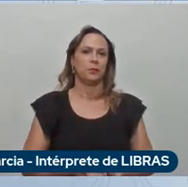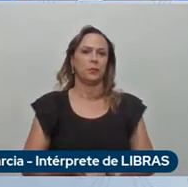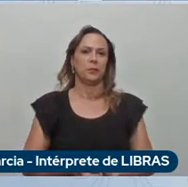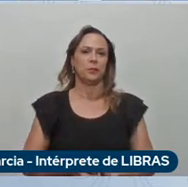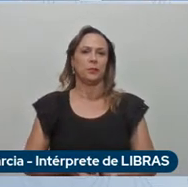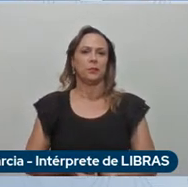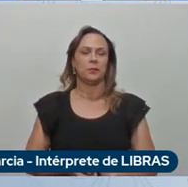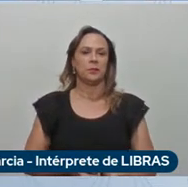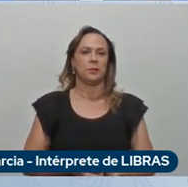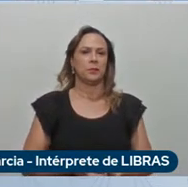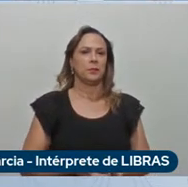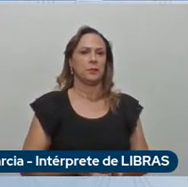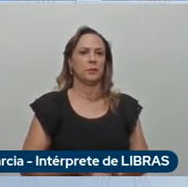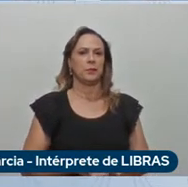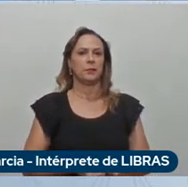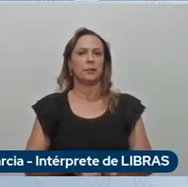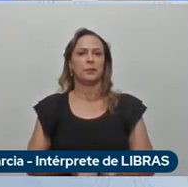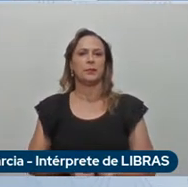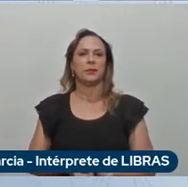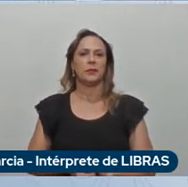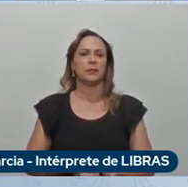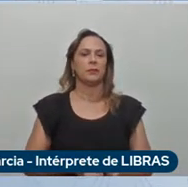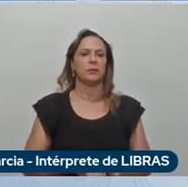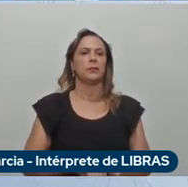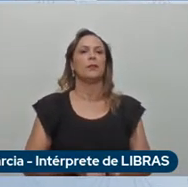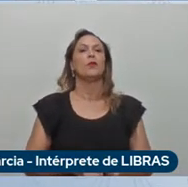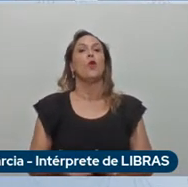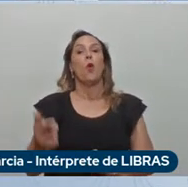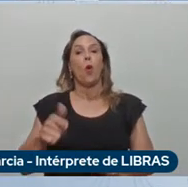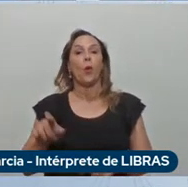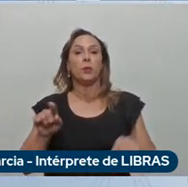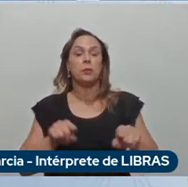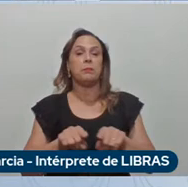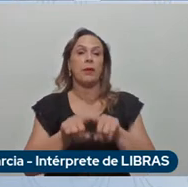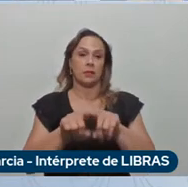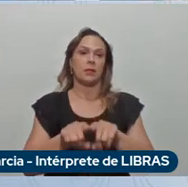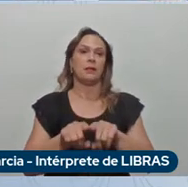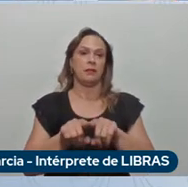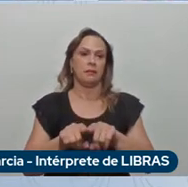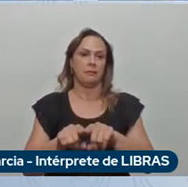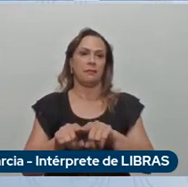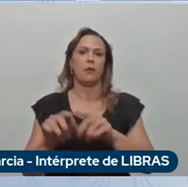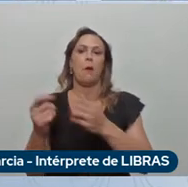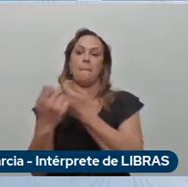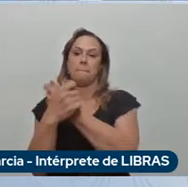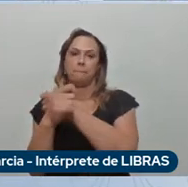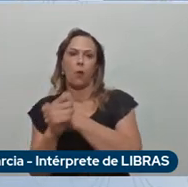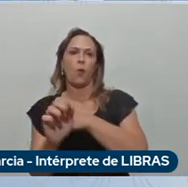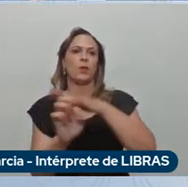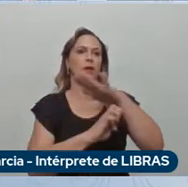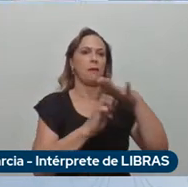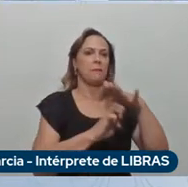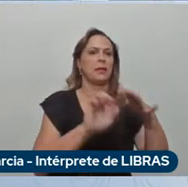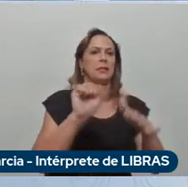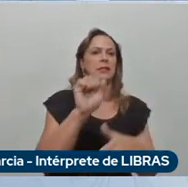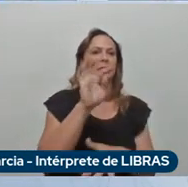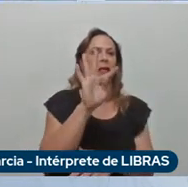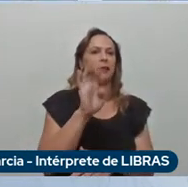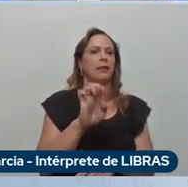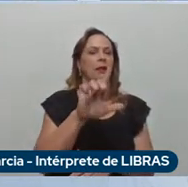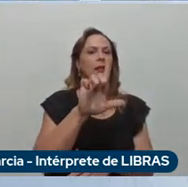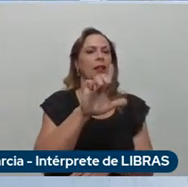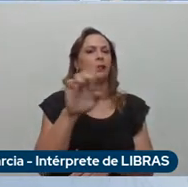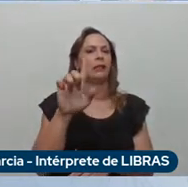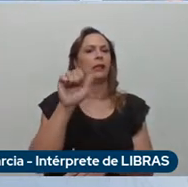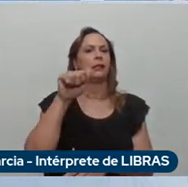bom mais uma parceria entre a PUC Minas e a Stellantis temos 30 anos de história de parceria e queremos triar os